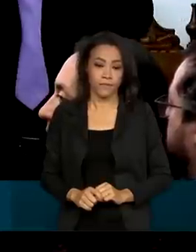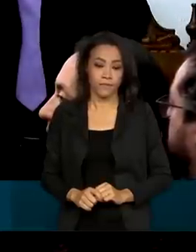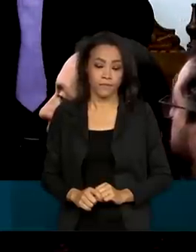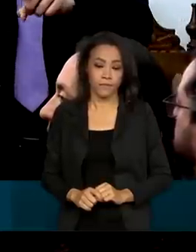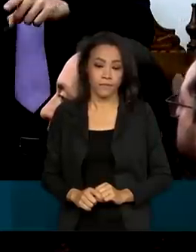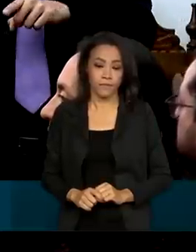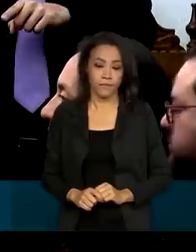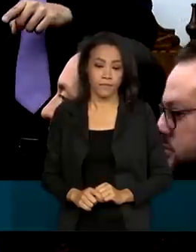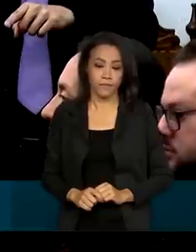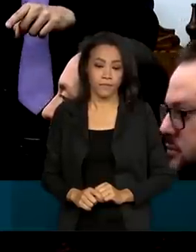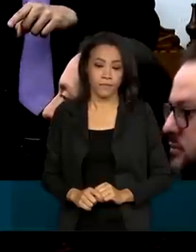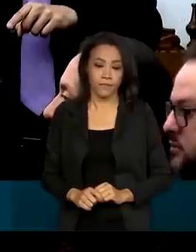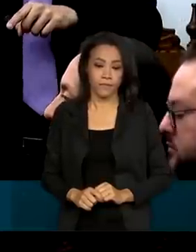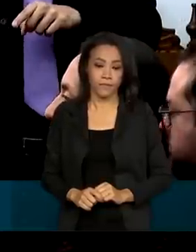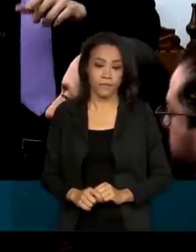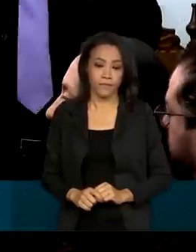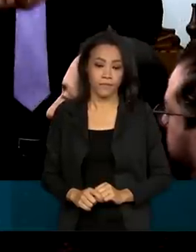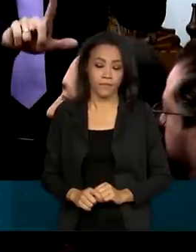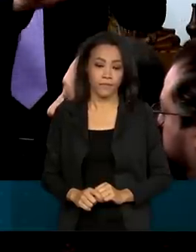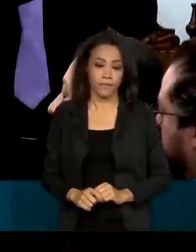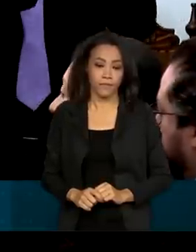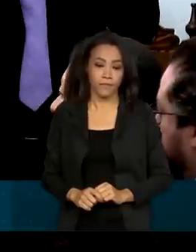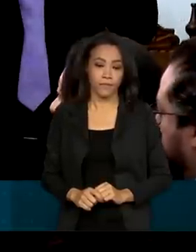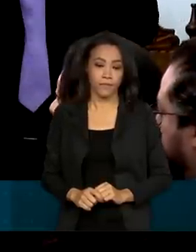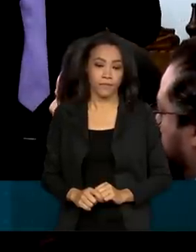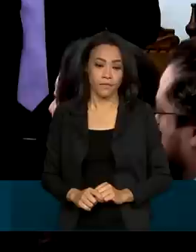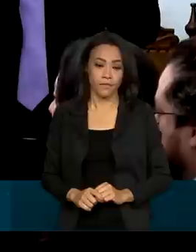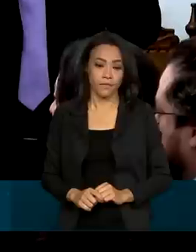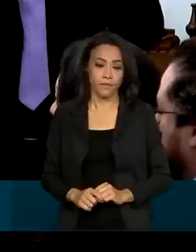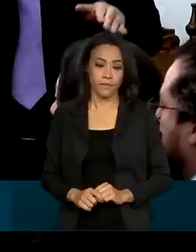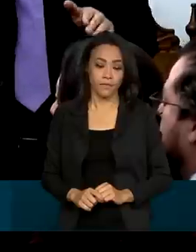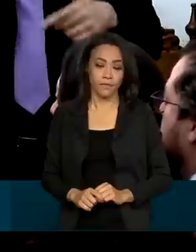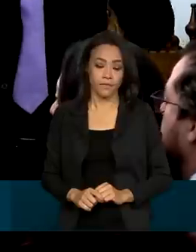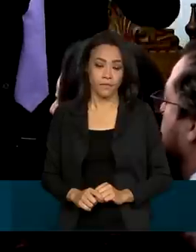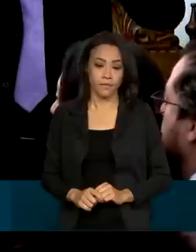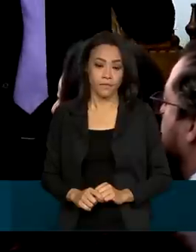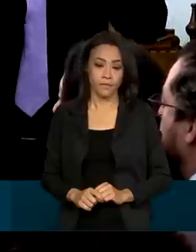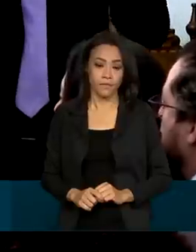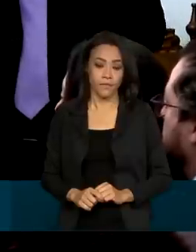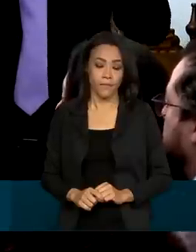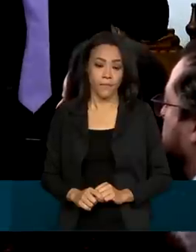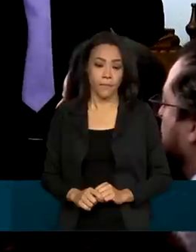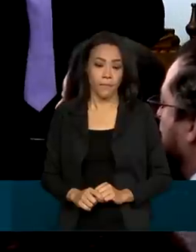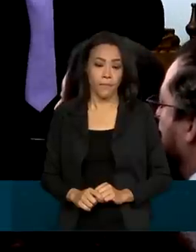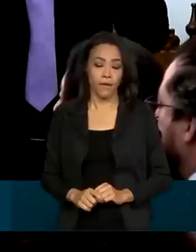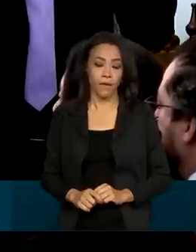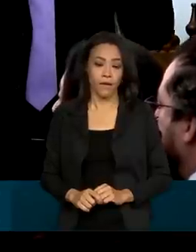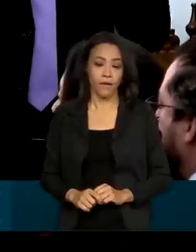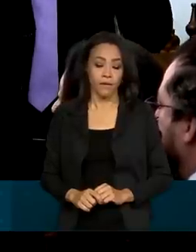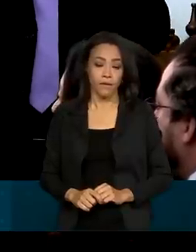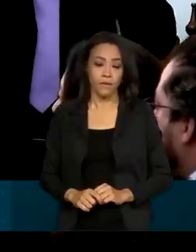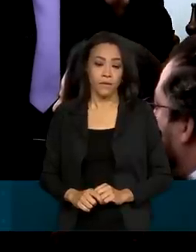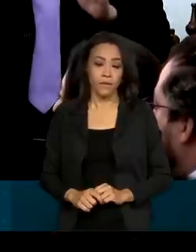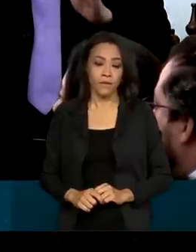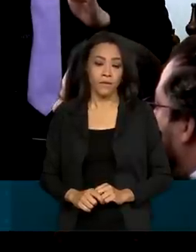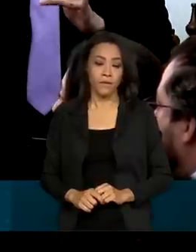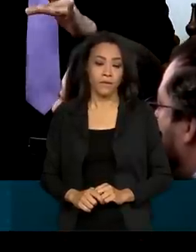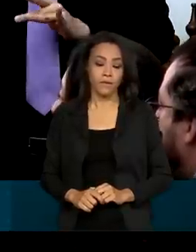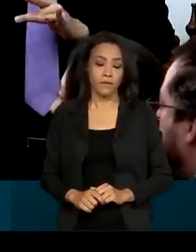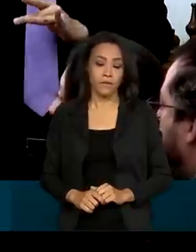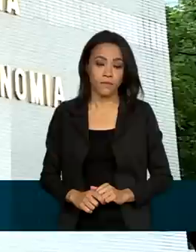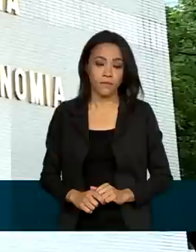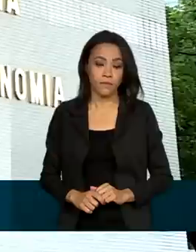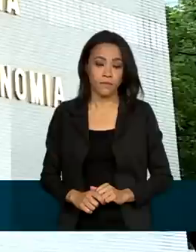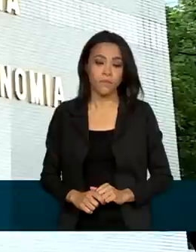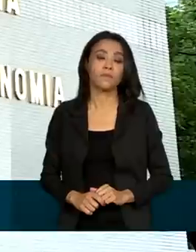modernize o nosso sistema sindical e de relações de trabalho e que nos aproxime das melhores práticas existentes no mundo nesse